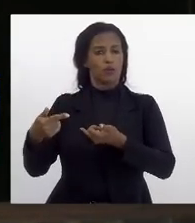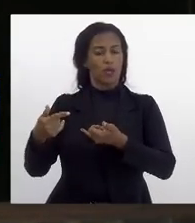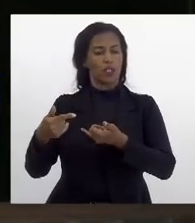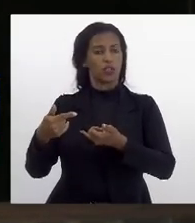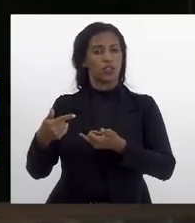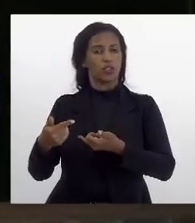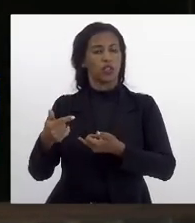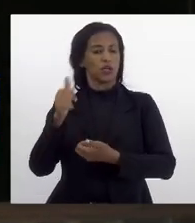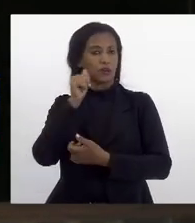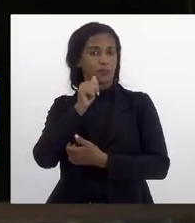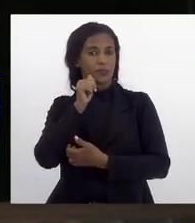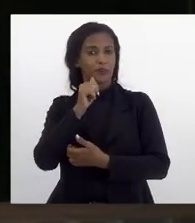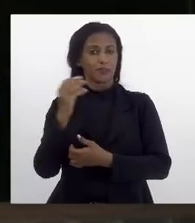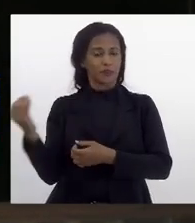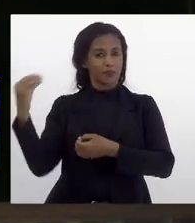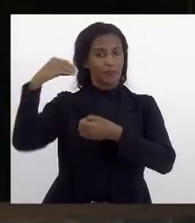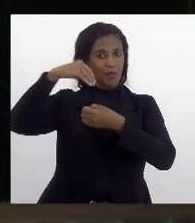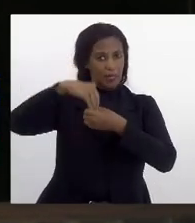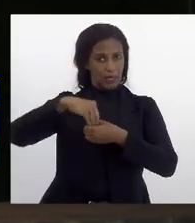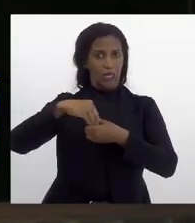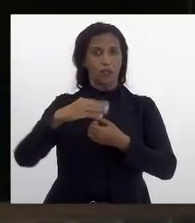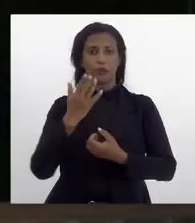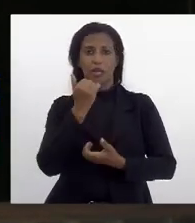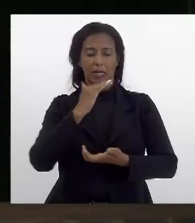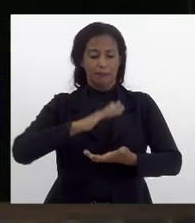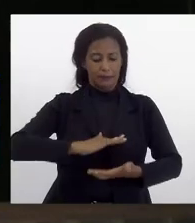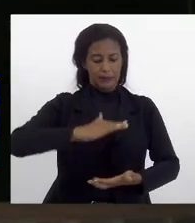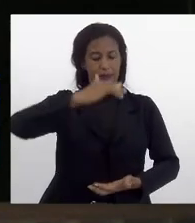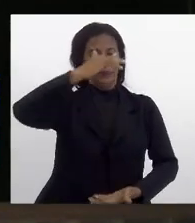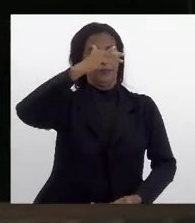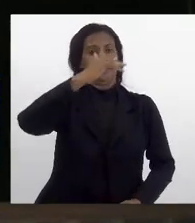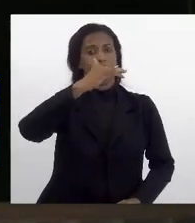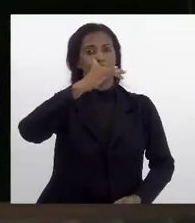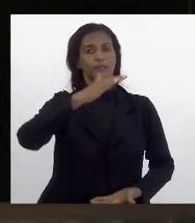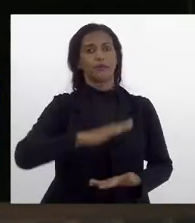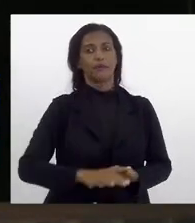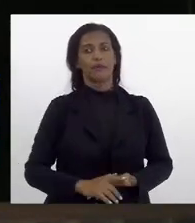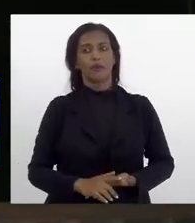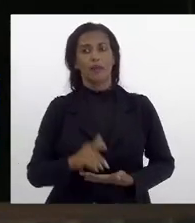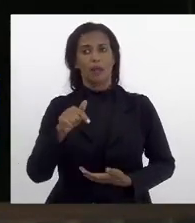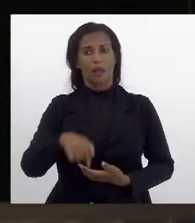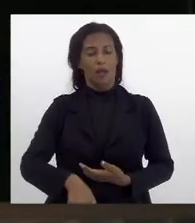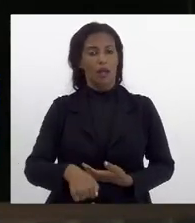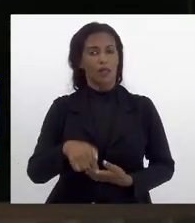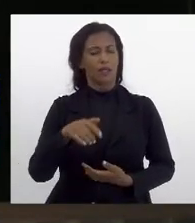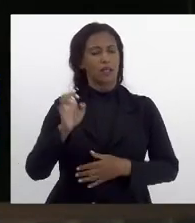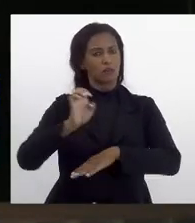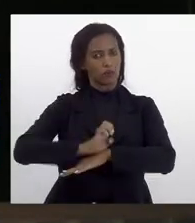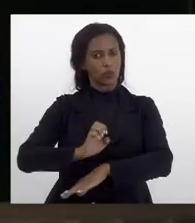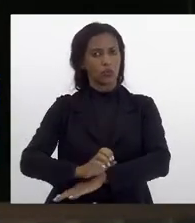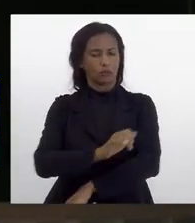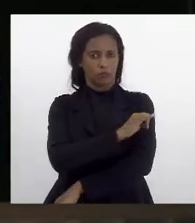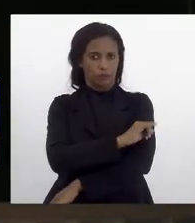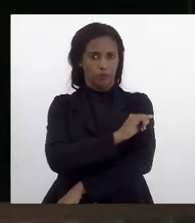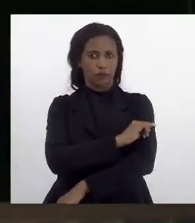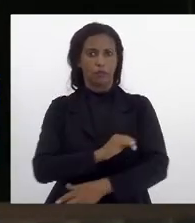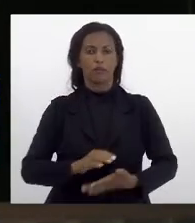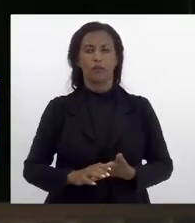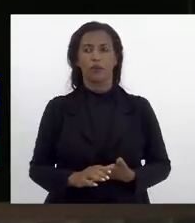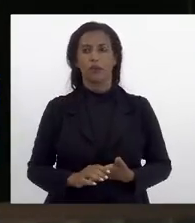feminino entre os itens que compõem a cesta básica aqui no âmbito do estado do Rio de Janeiro